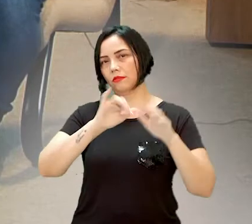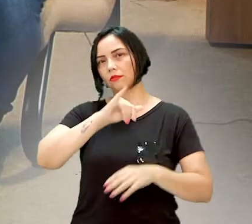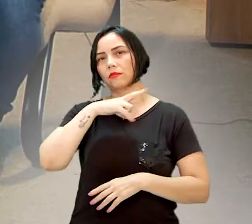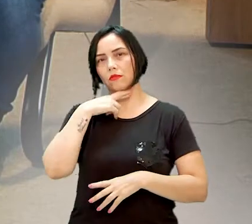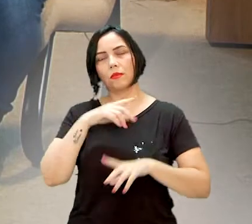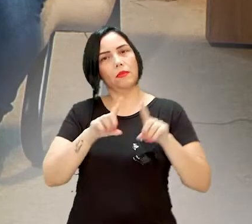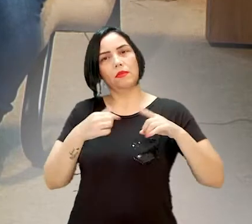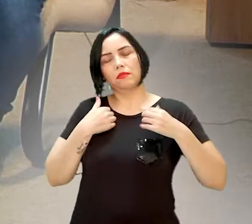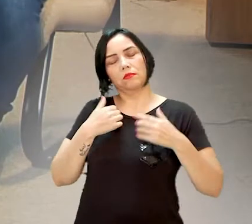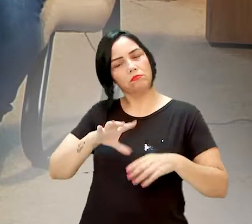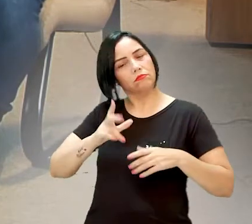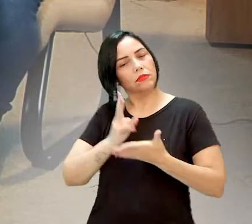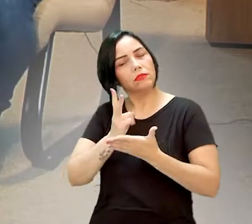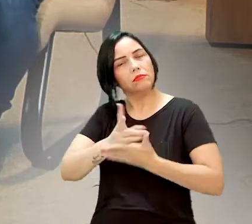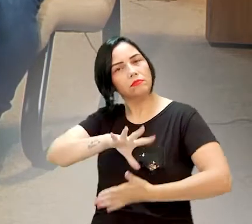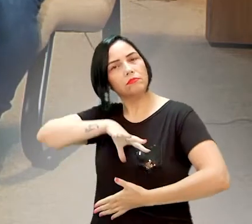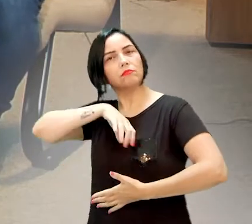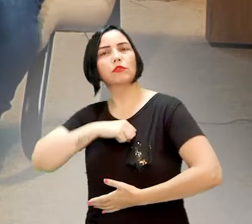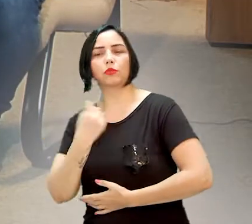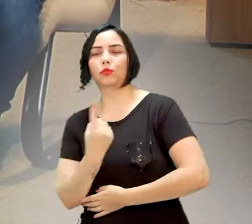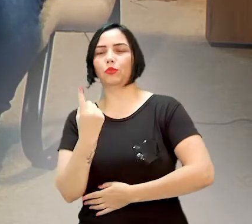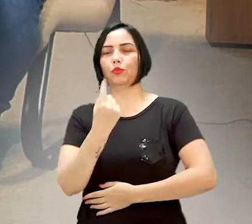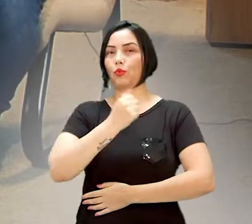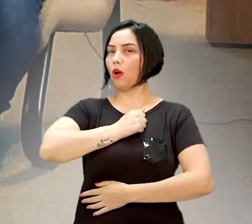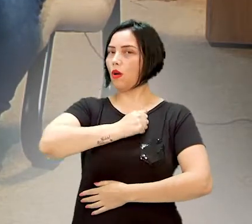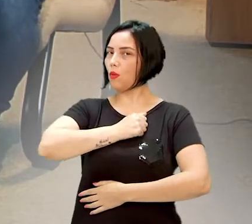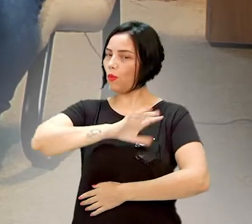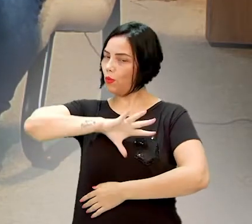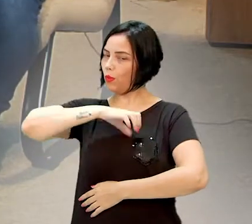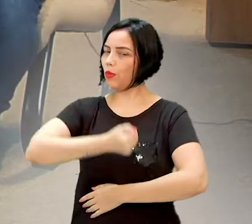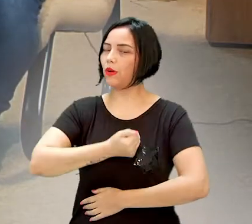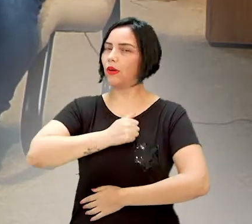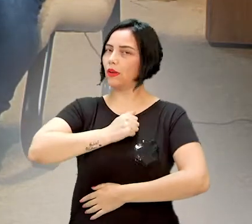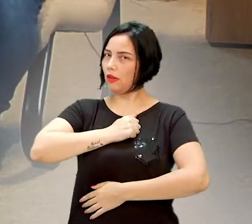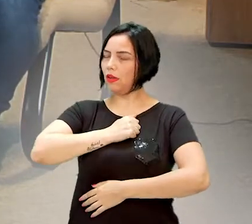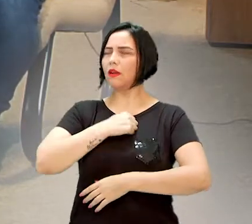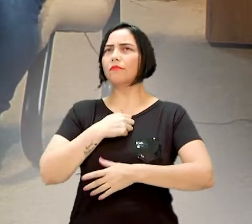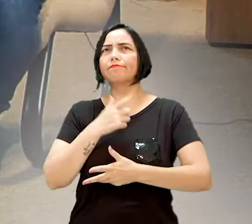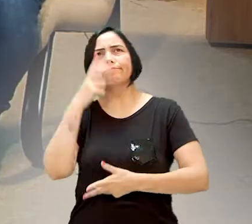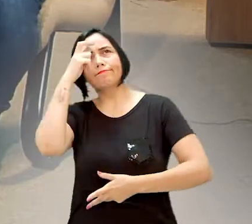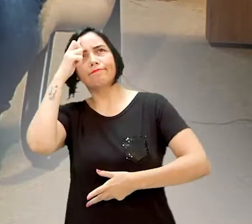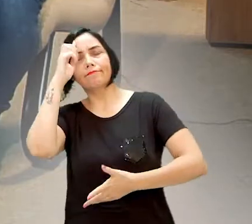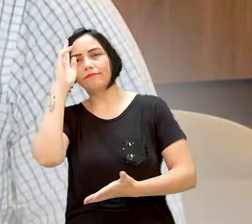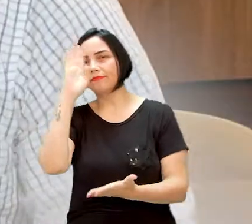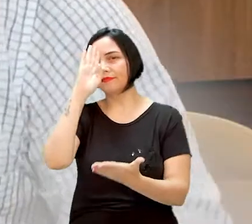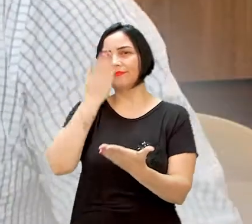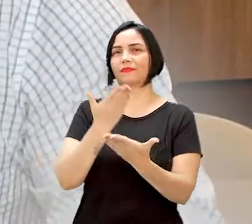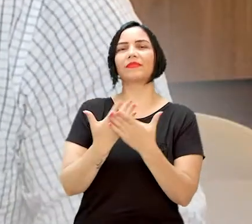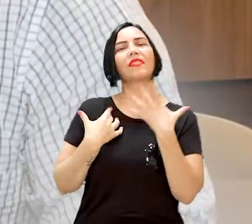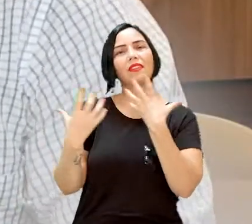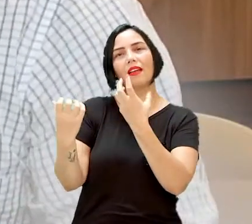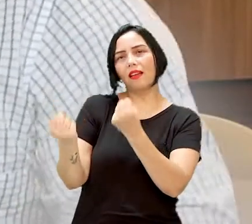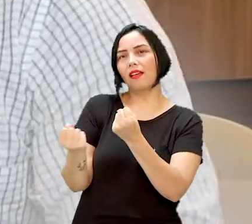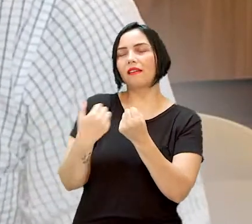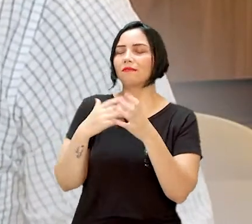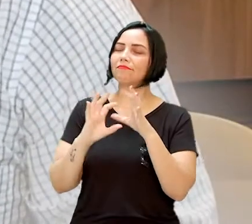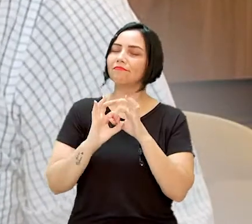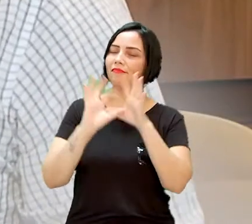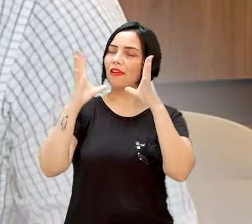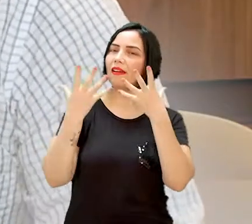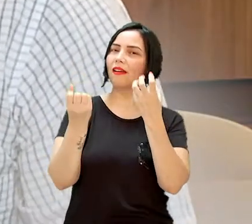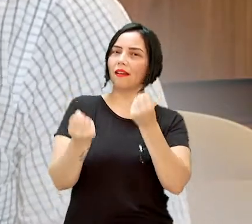lutar com minhas próprias forças. Sempre lutar por aquilo que eu mesmo queria, não queria ser